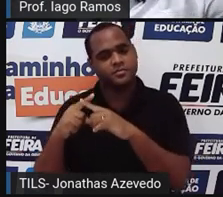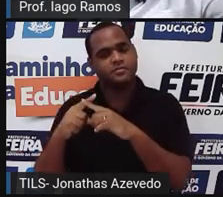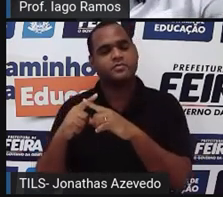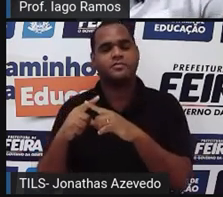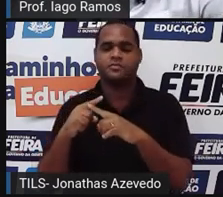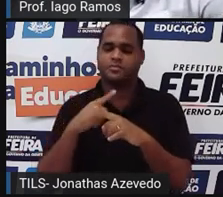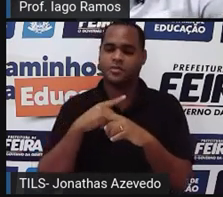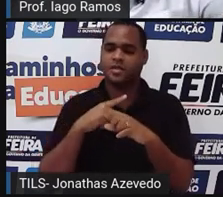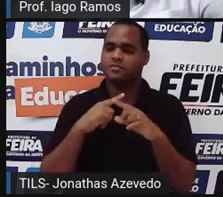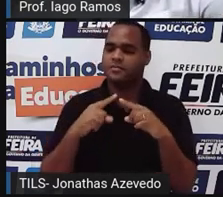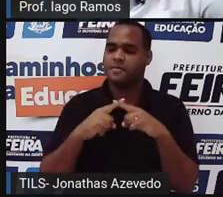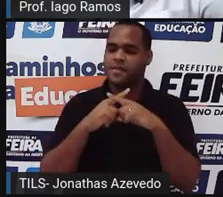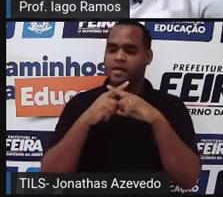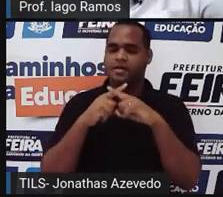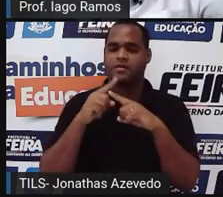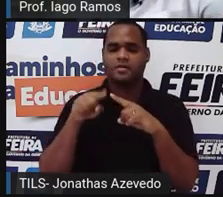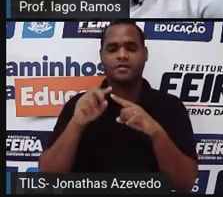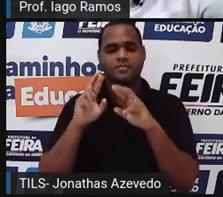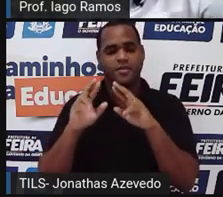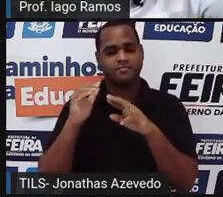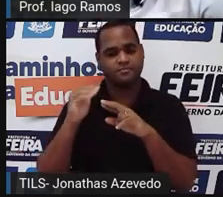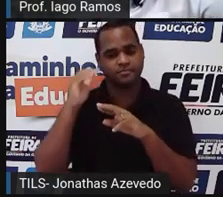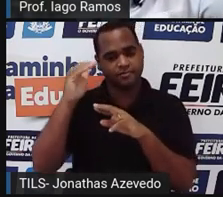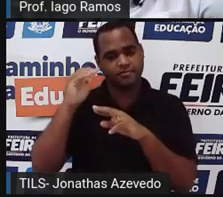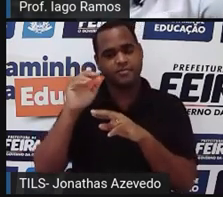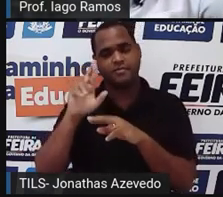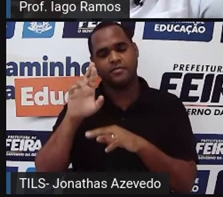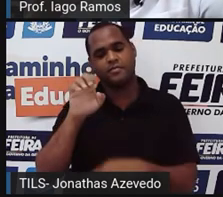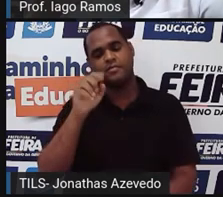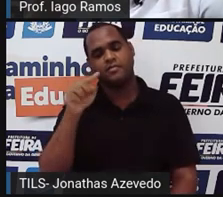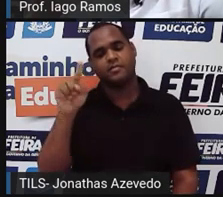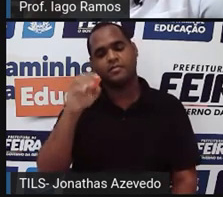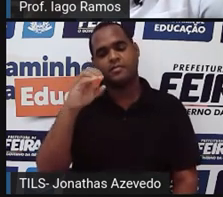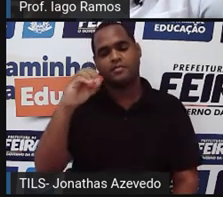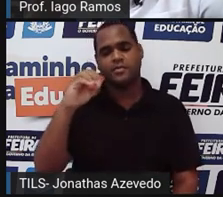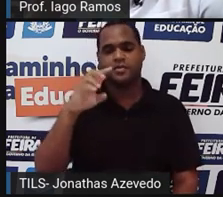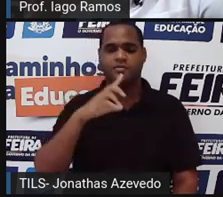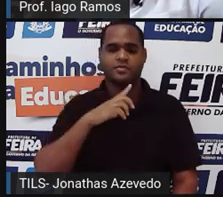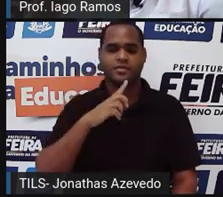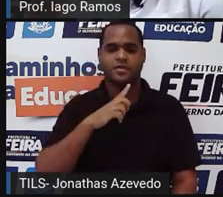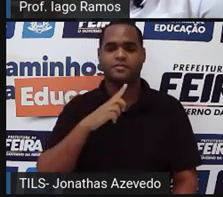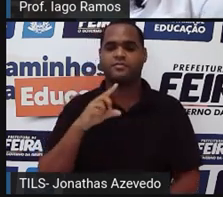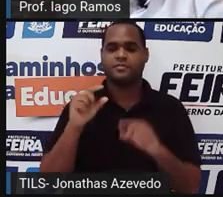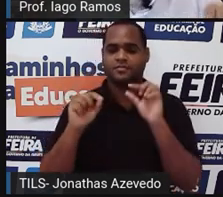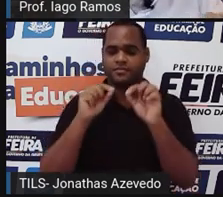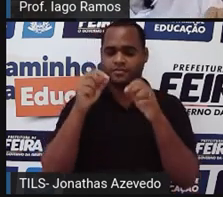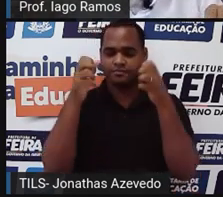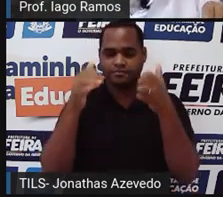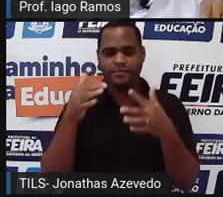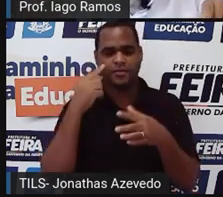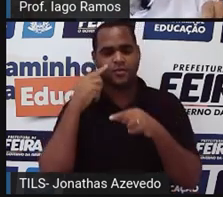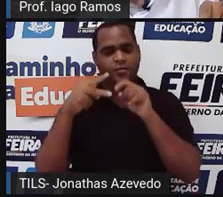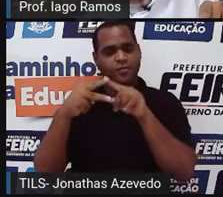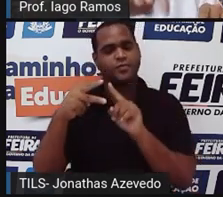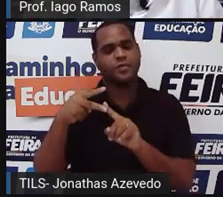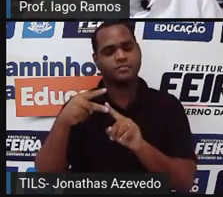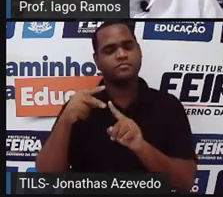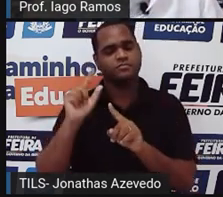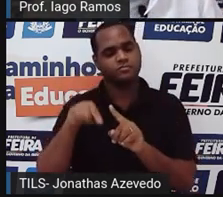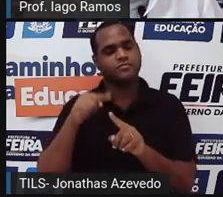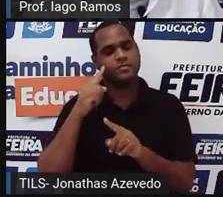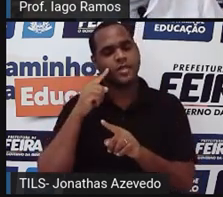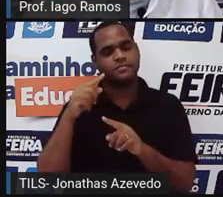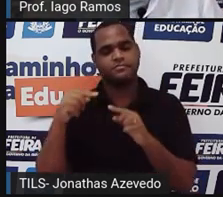o de cima de uma razão multiplicado pelo de baixo da outra razão, nos dois sentidos, assim e assim,